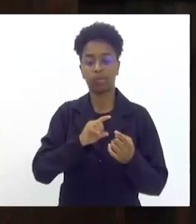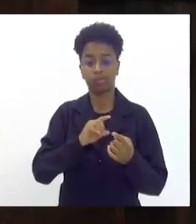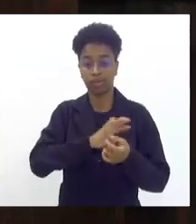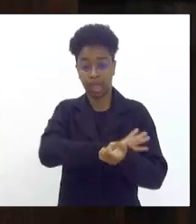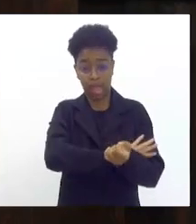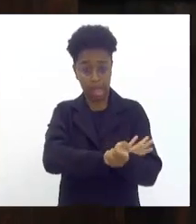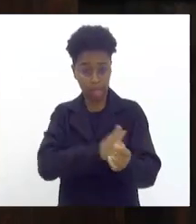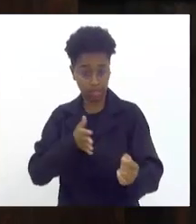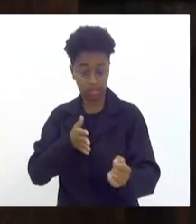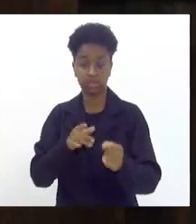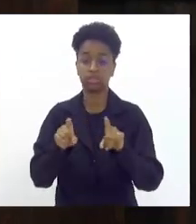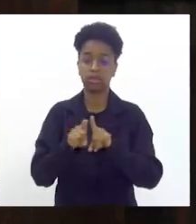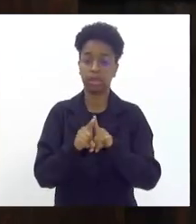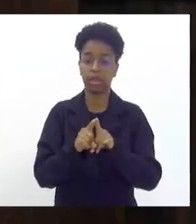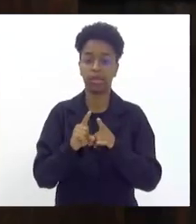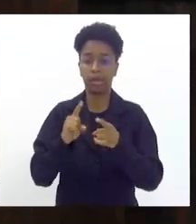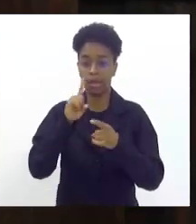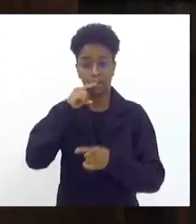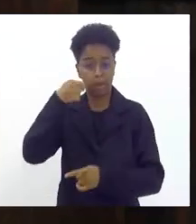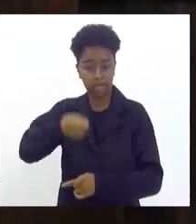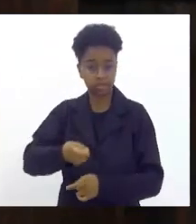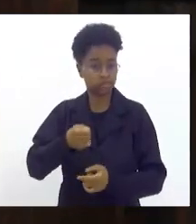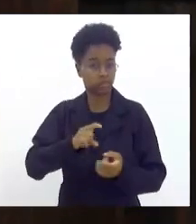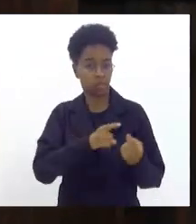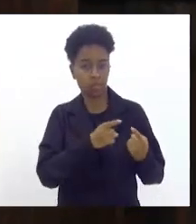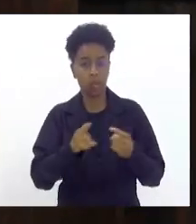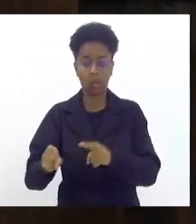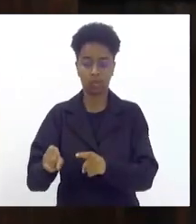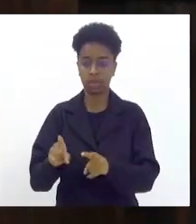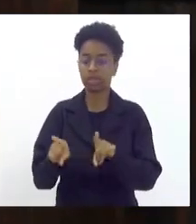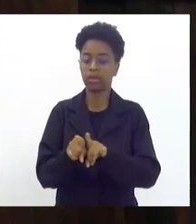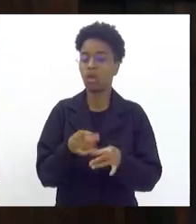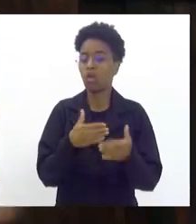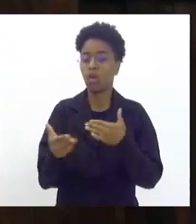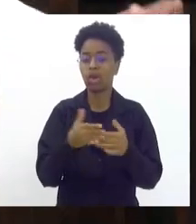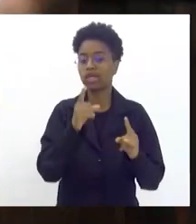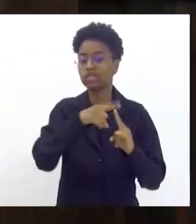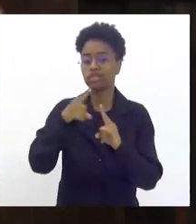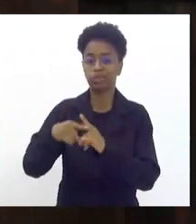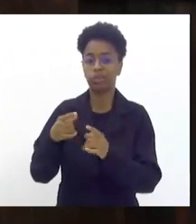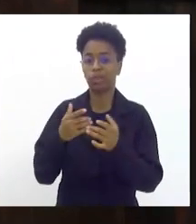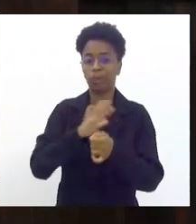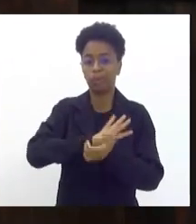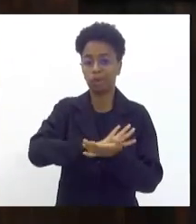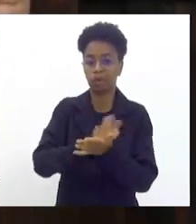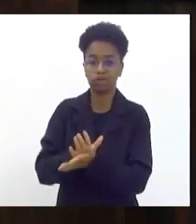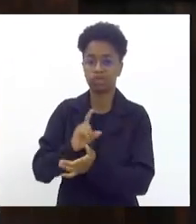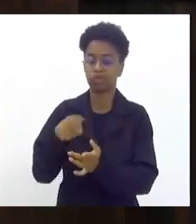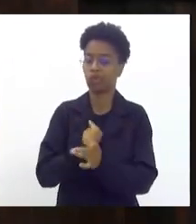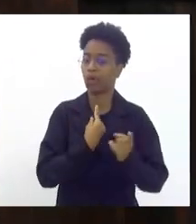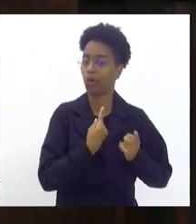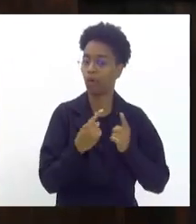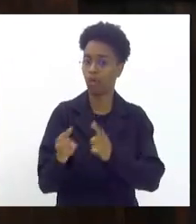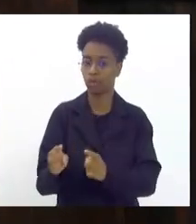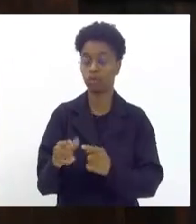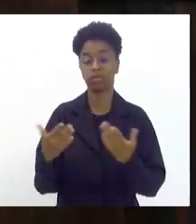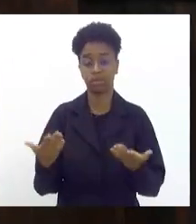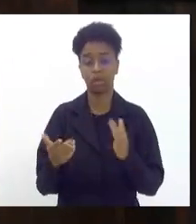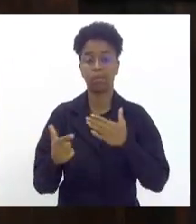violência e preconceito. Esse é o principal papel da União de Maricá que representa uma comunidade que é uma cidade.